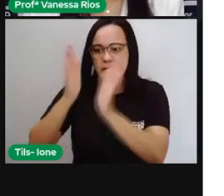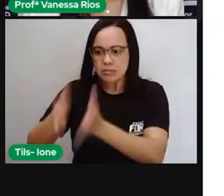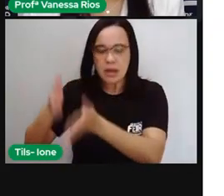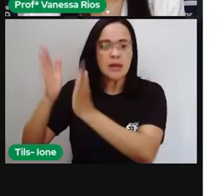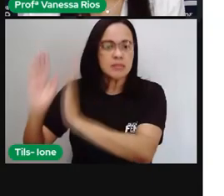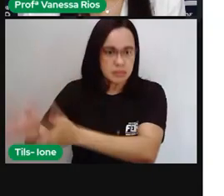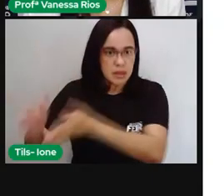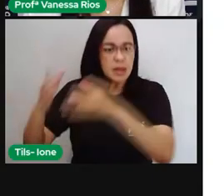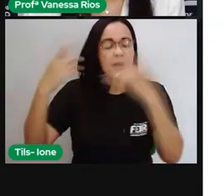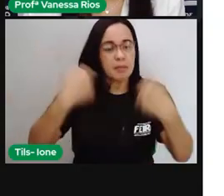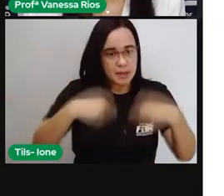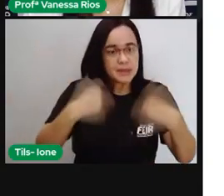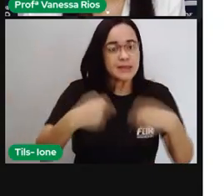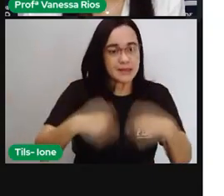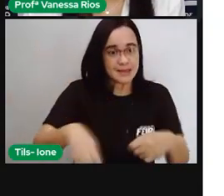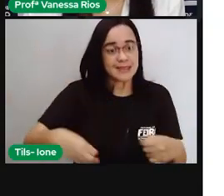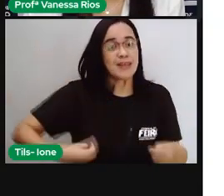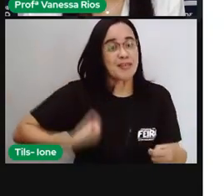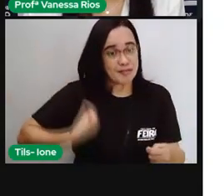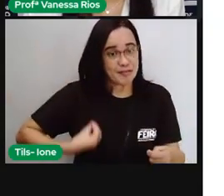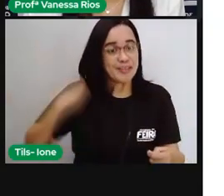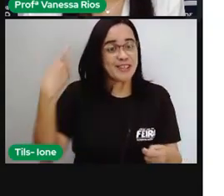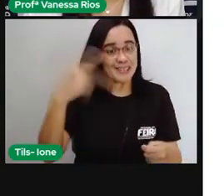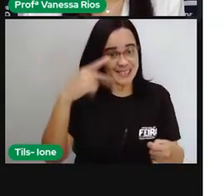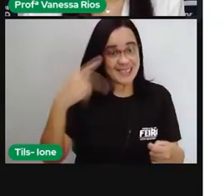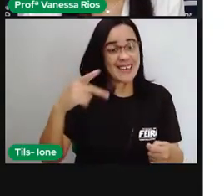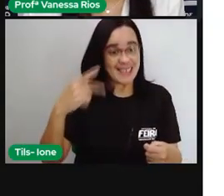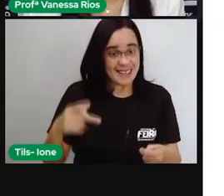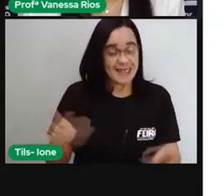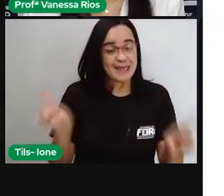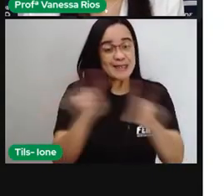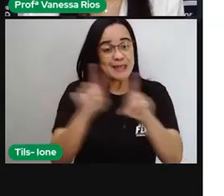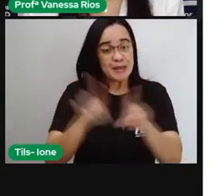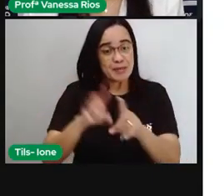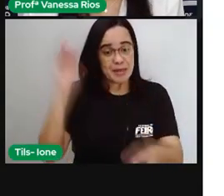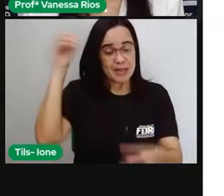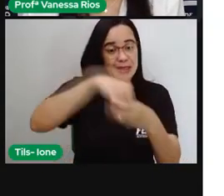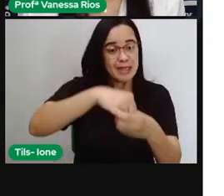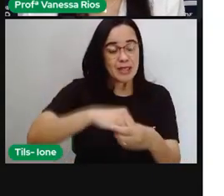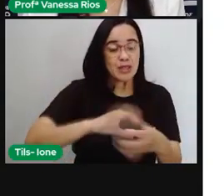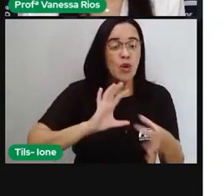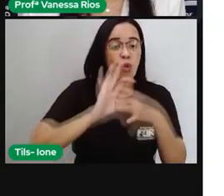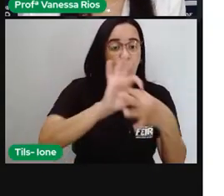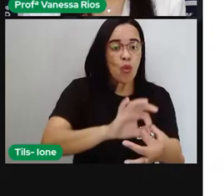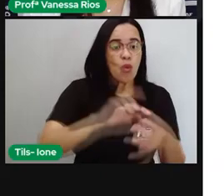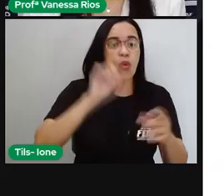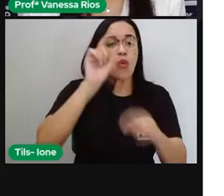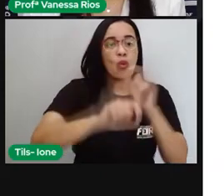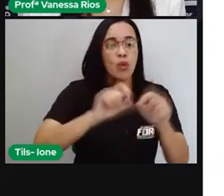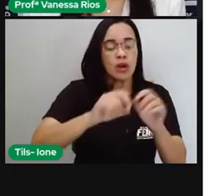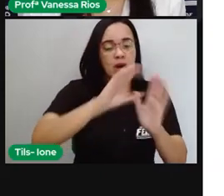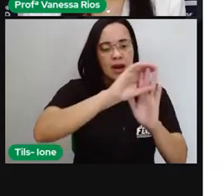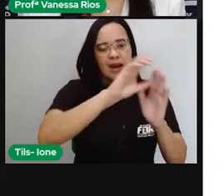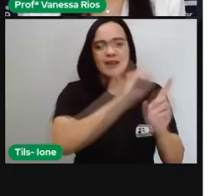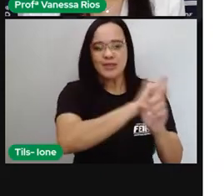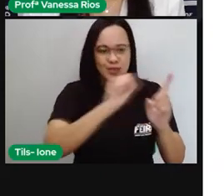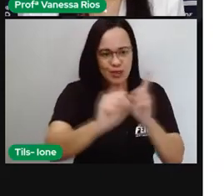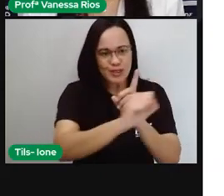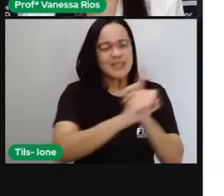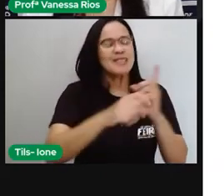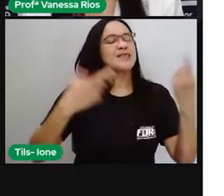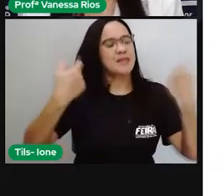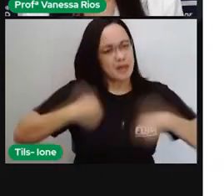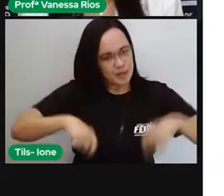biografia e consiga entender o contexto social nos episódios narrados as biografias elas seguem uma